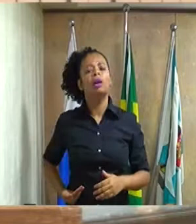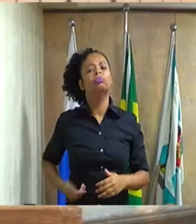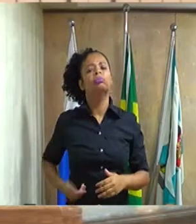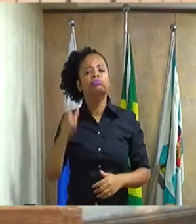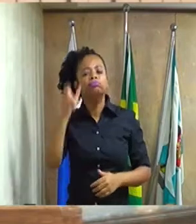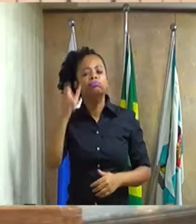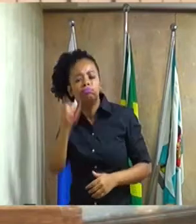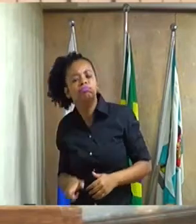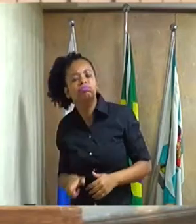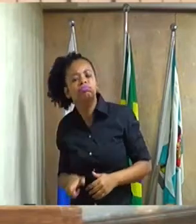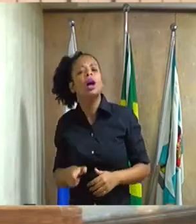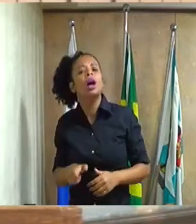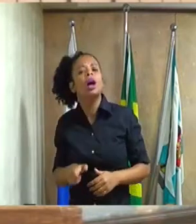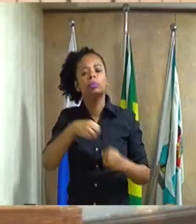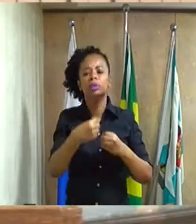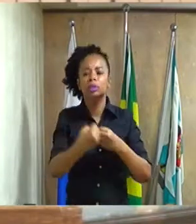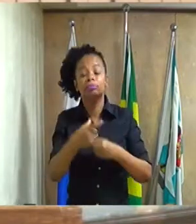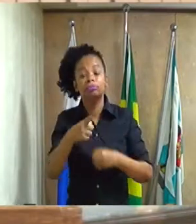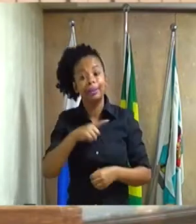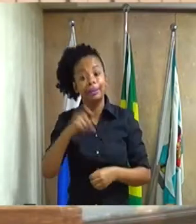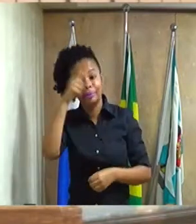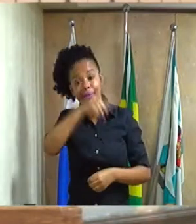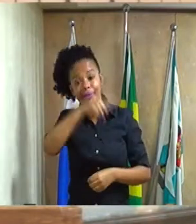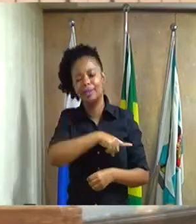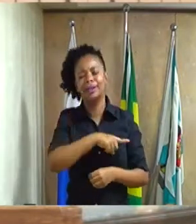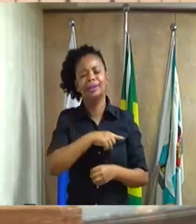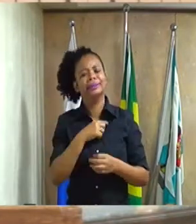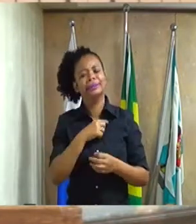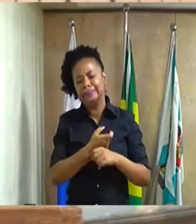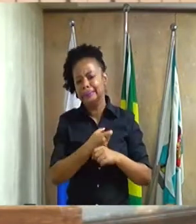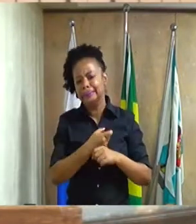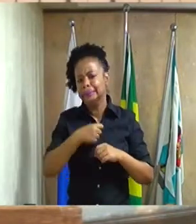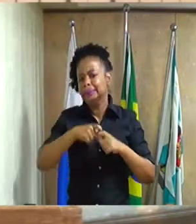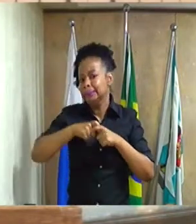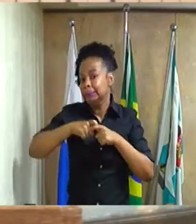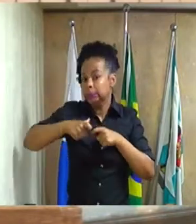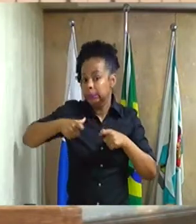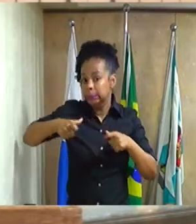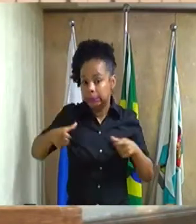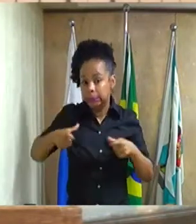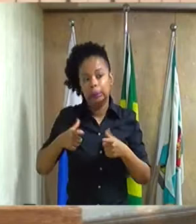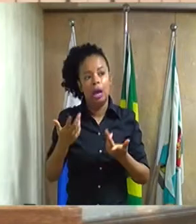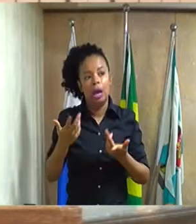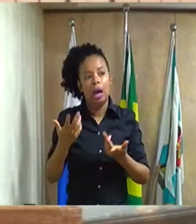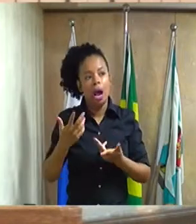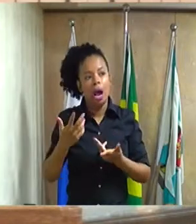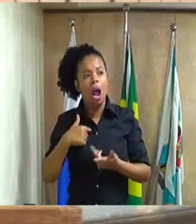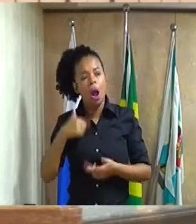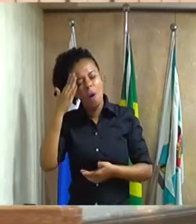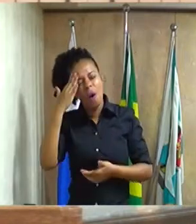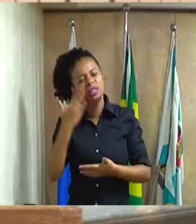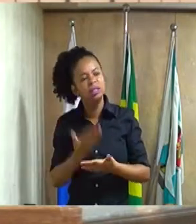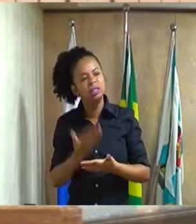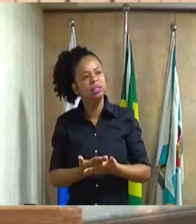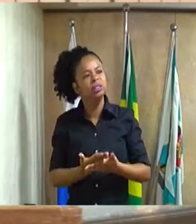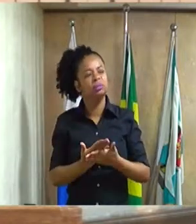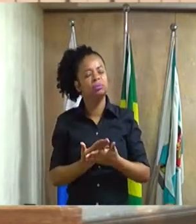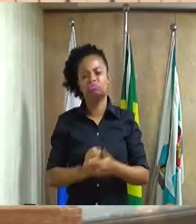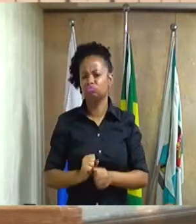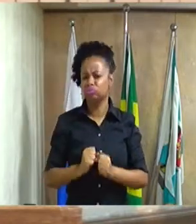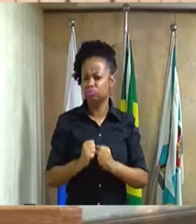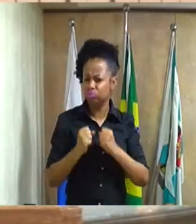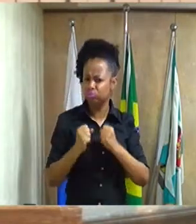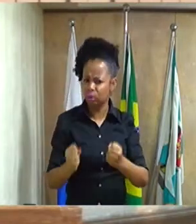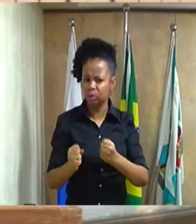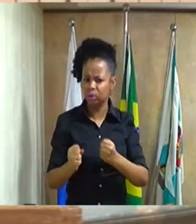dificuldade muito grande. E acredito que com esse desempenho que vem